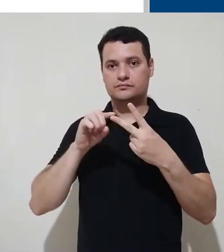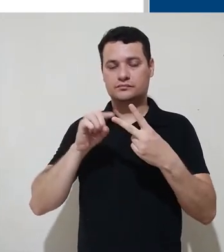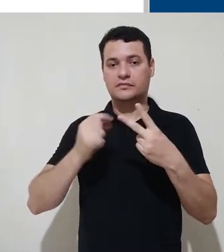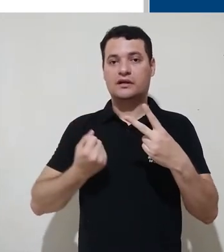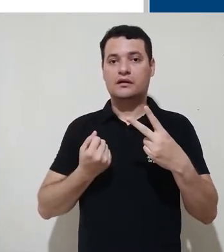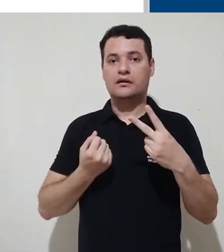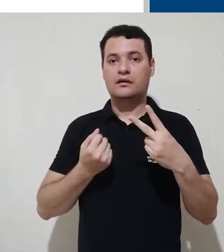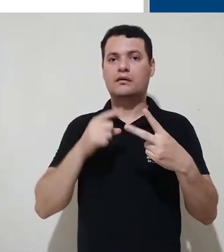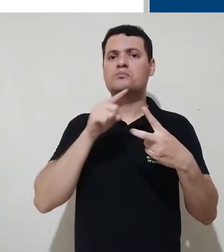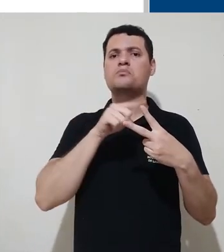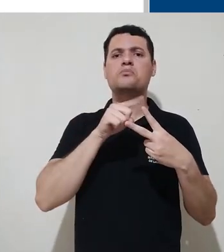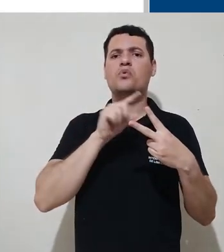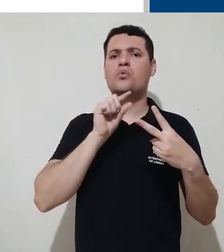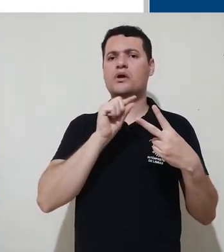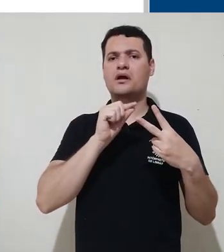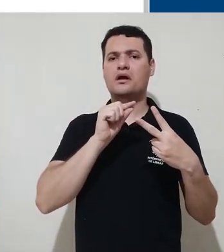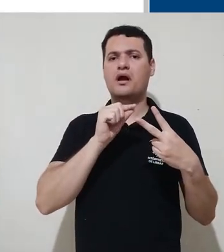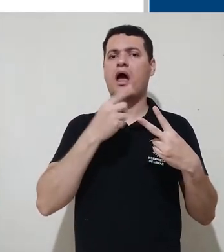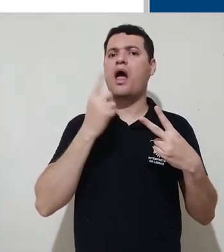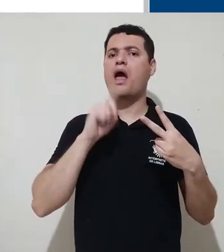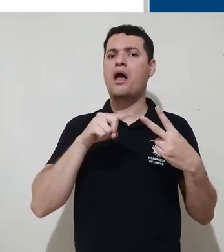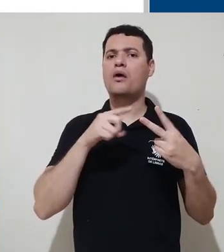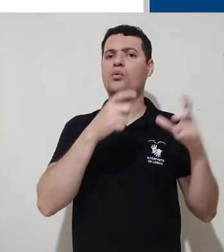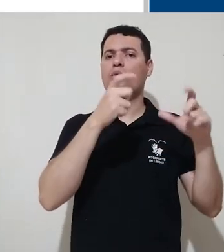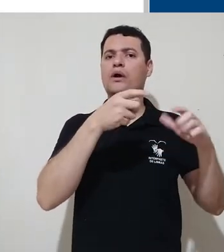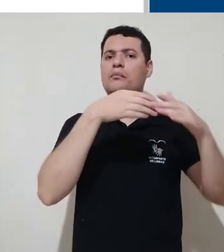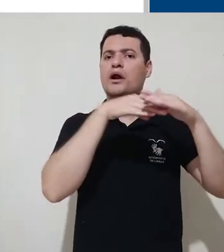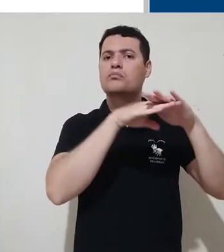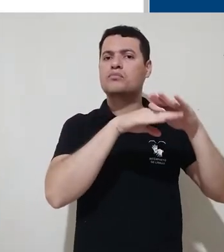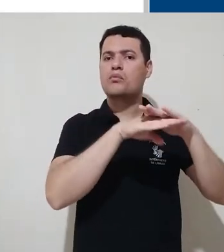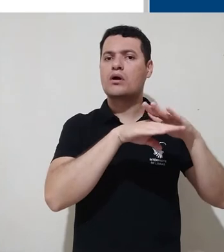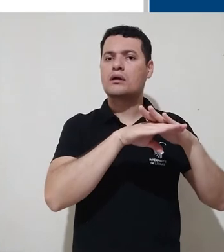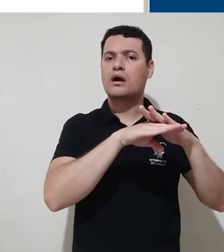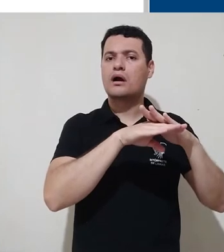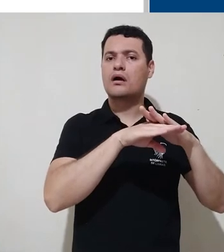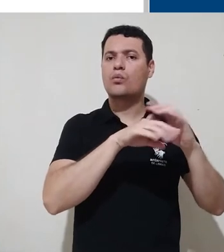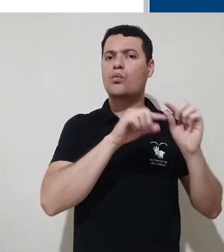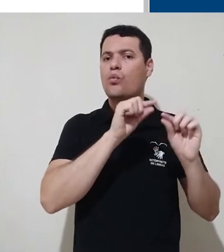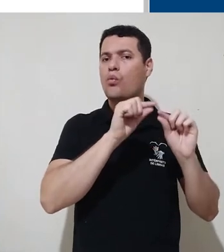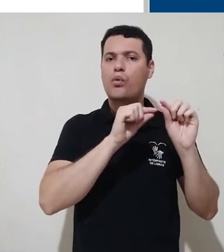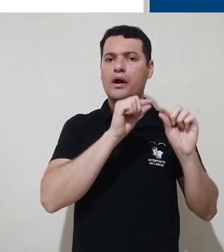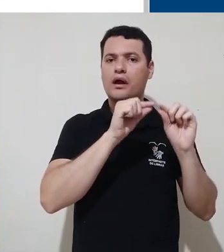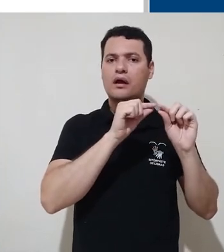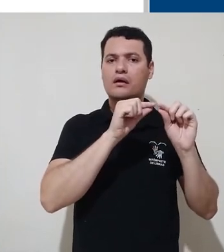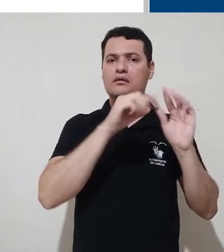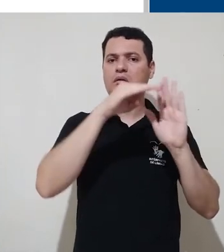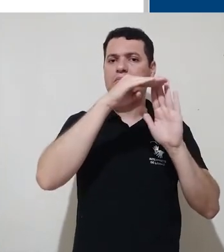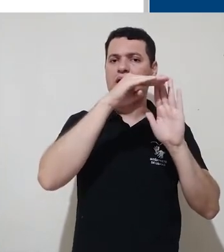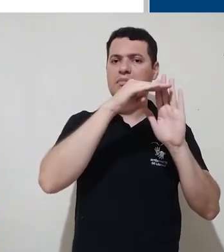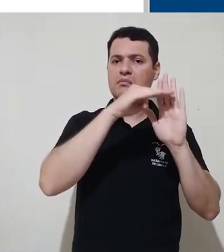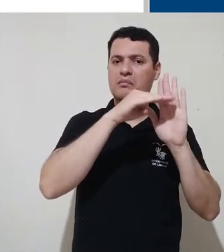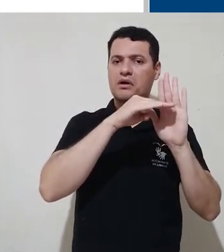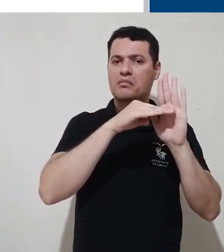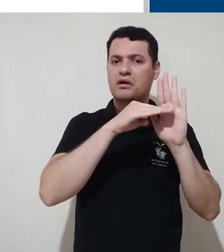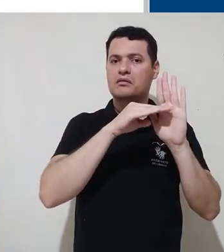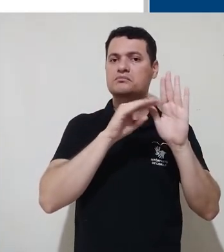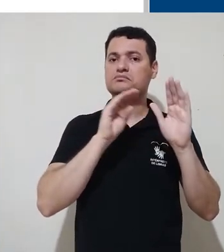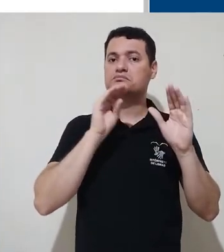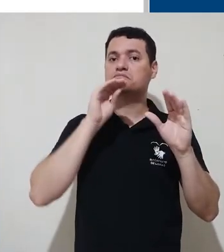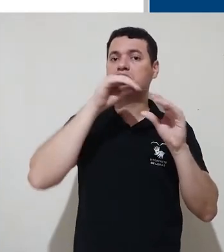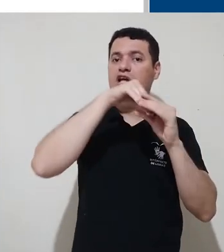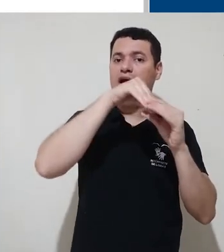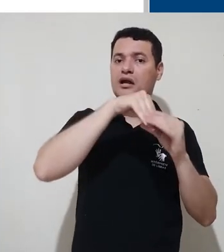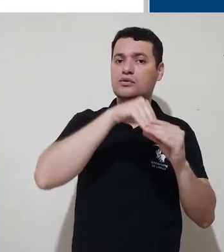Uma categoria será um repositório e dentro desse repositório podem ser armazenados